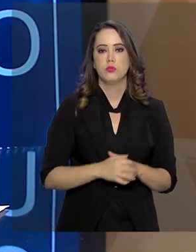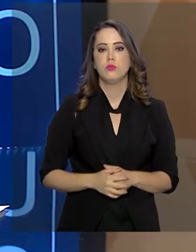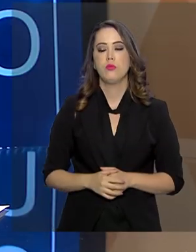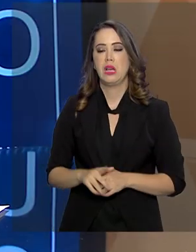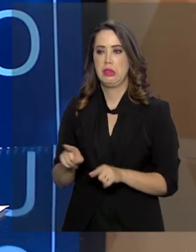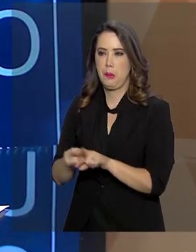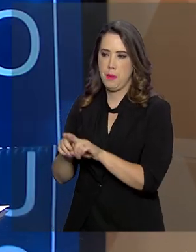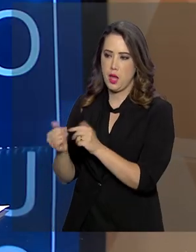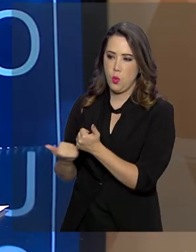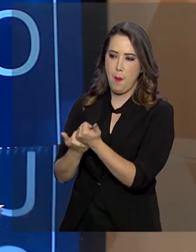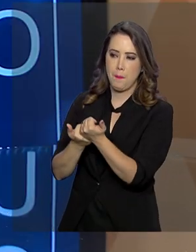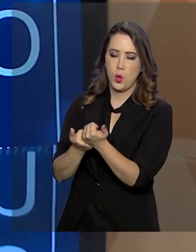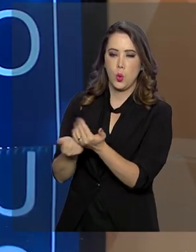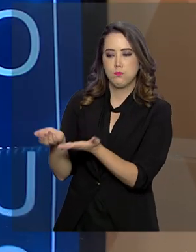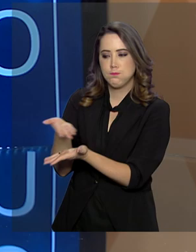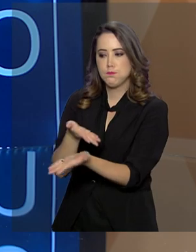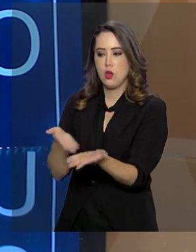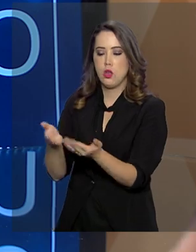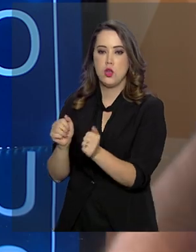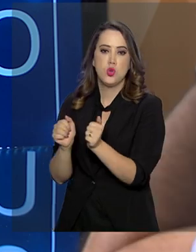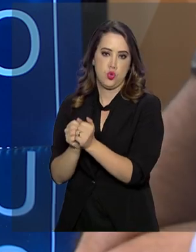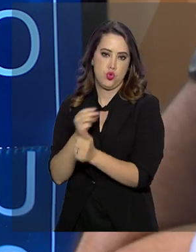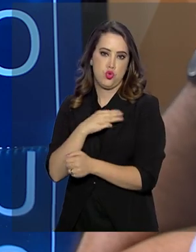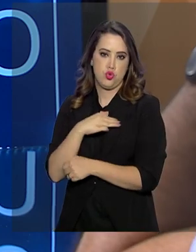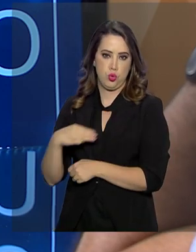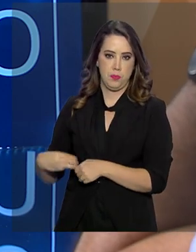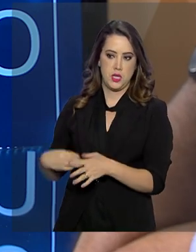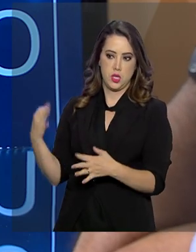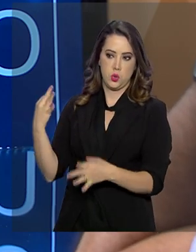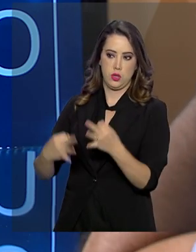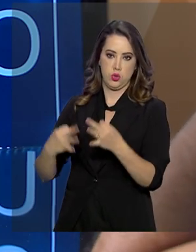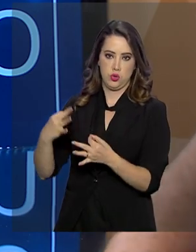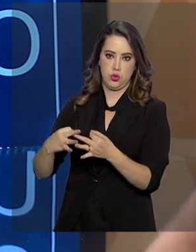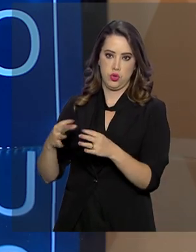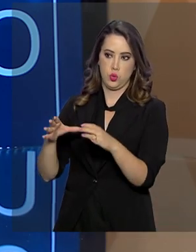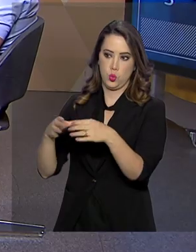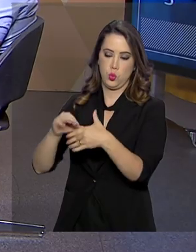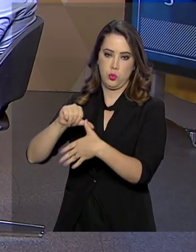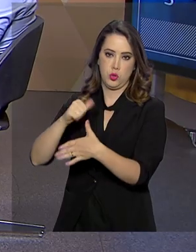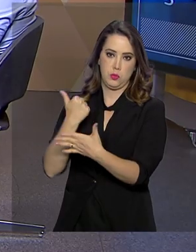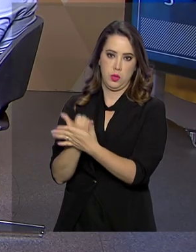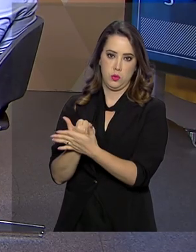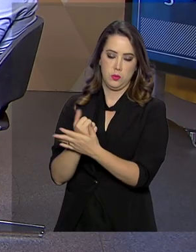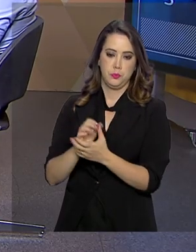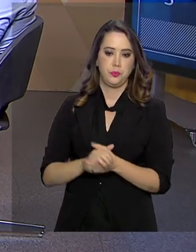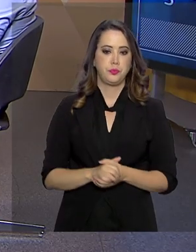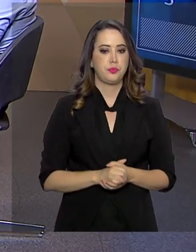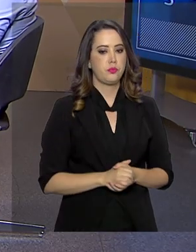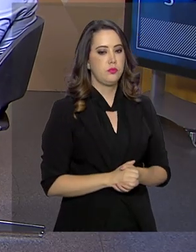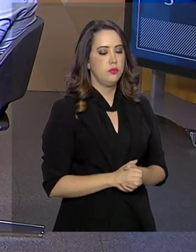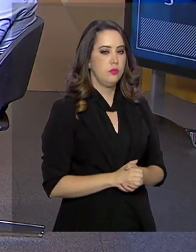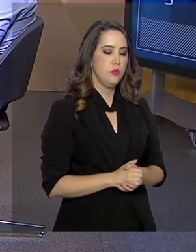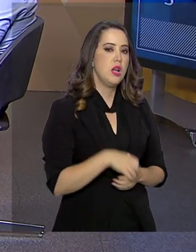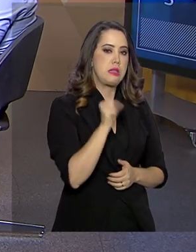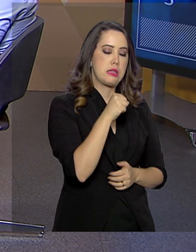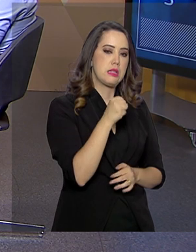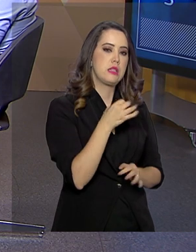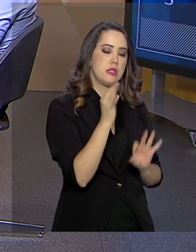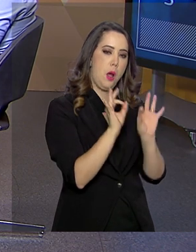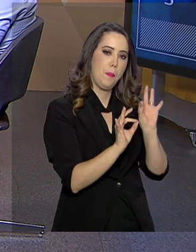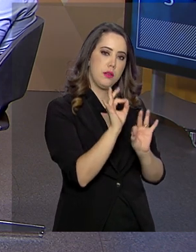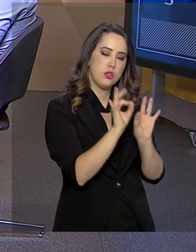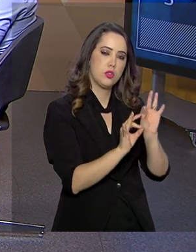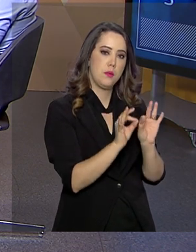cooperação e um encontro entre ministros da Justiça do Mercosul? Exatamente. Está planejado para